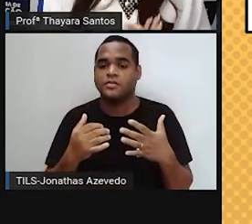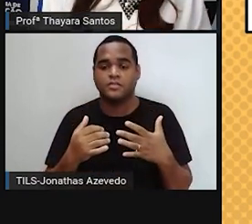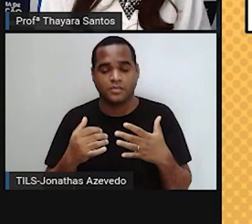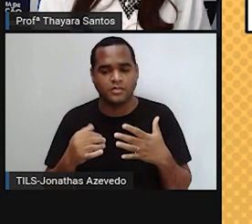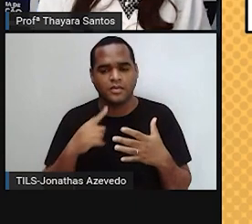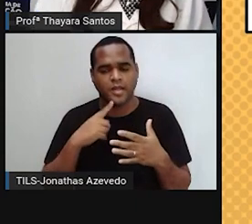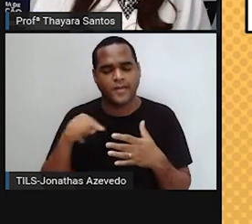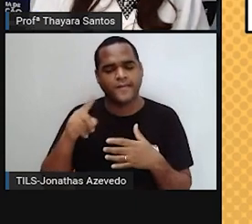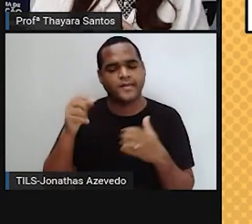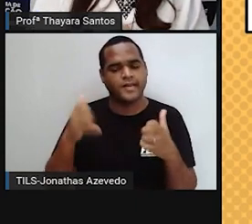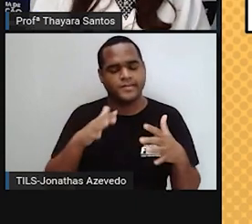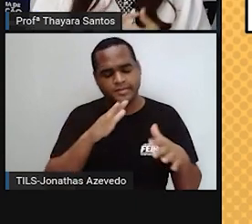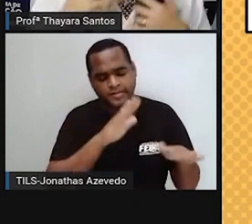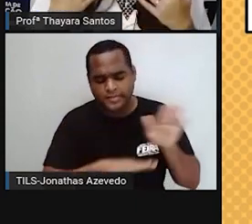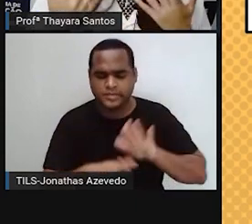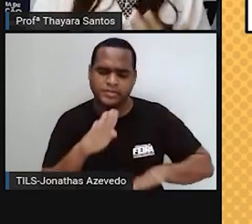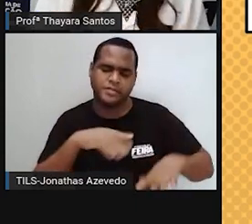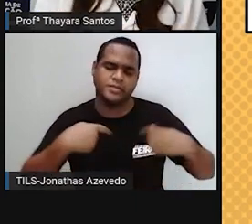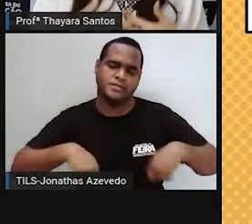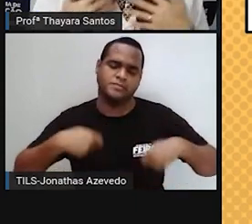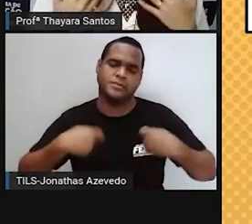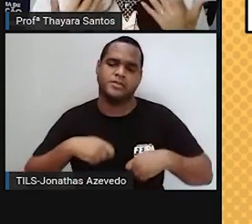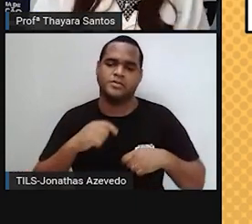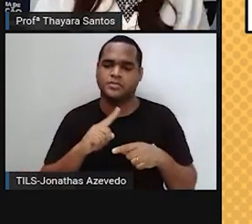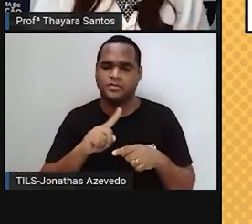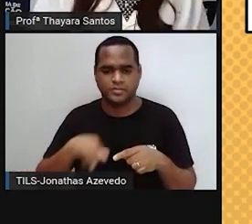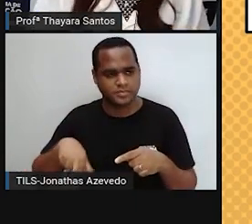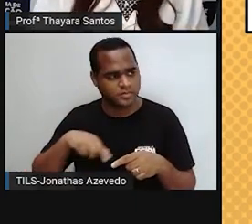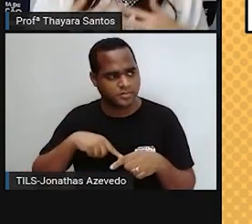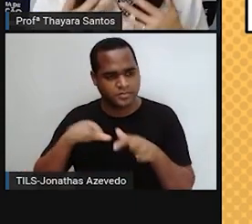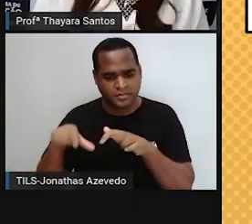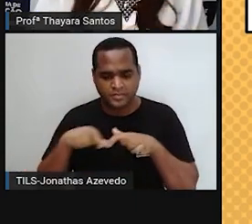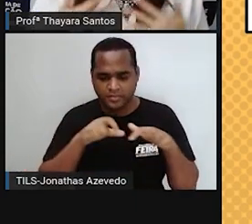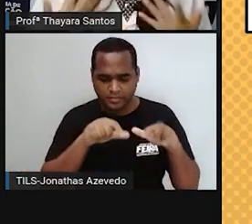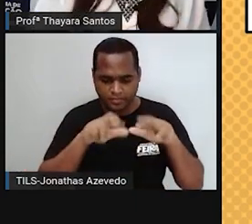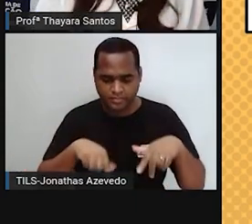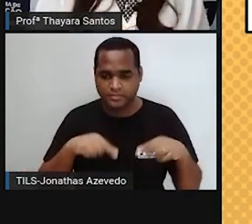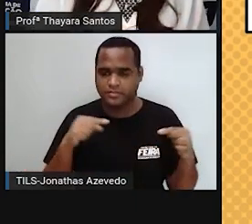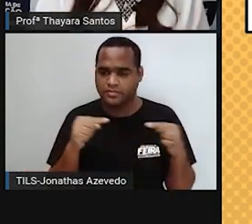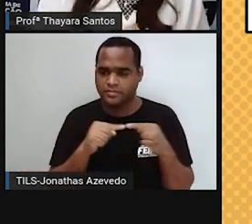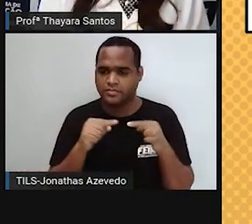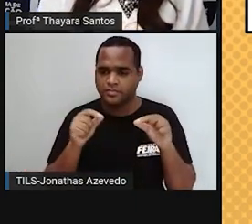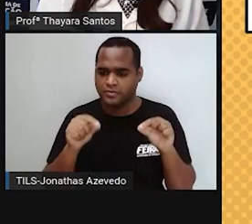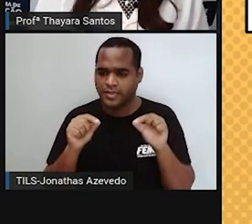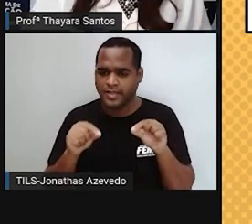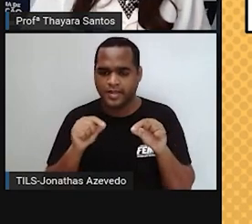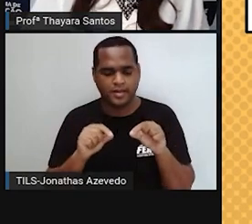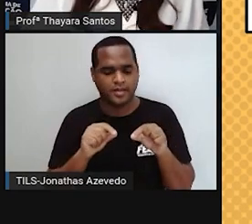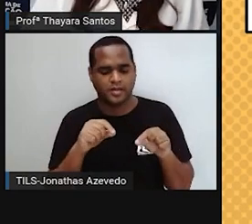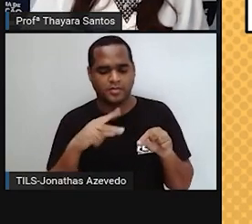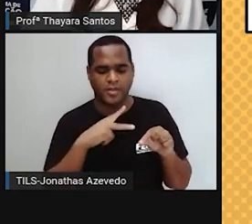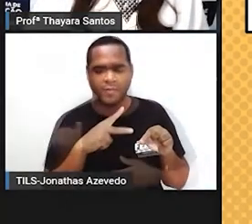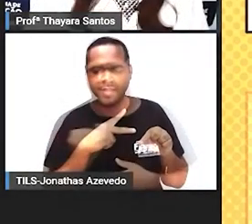Por isso que a gente tem que ter muito cuidado com a higienização desses locais. Tem muito cuidado com a nossa higiene pessoal.